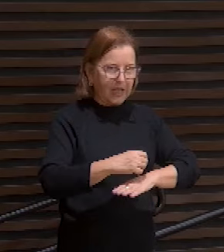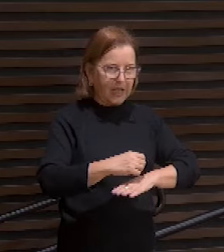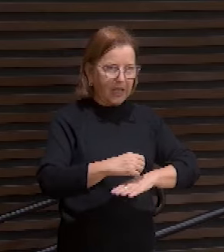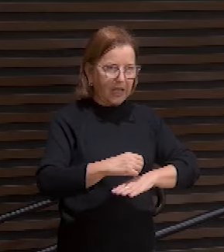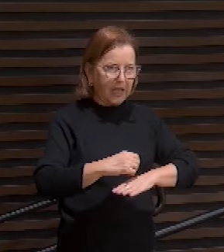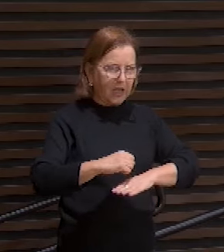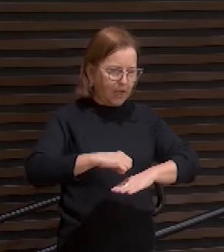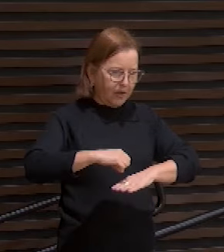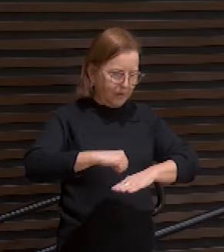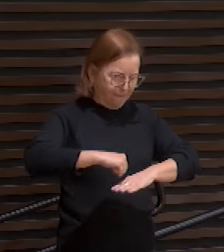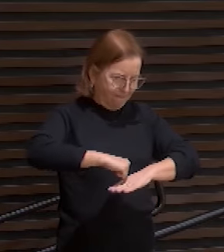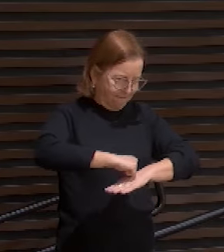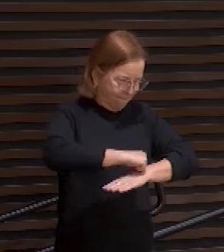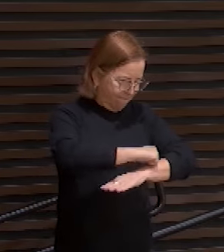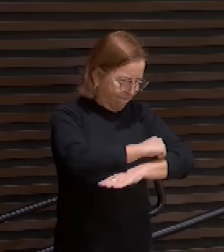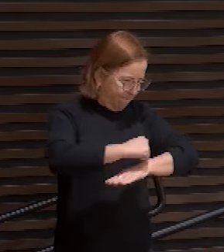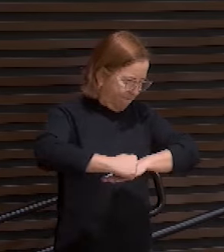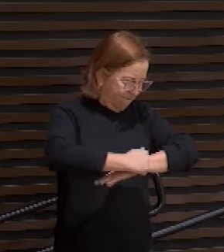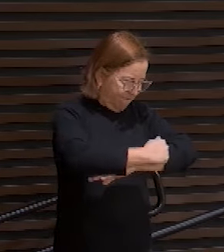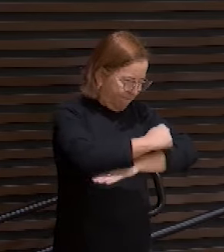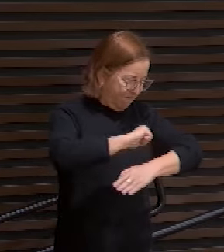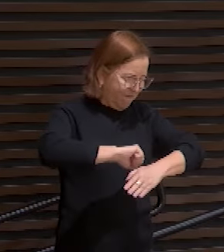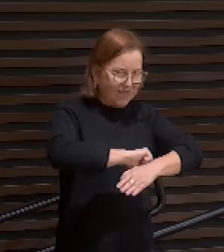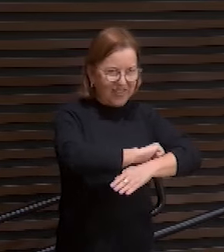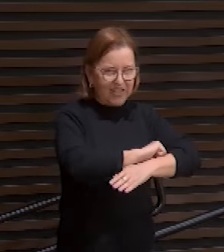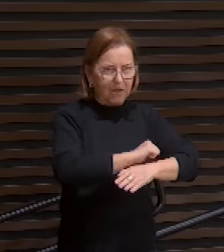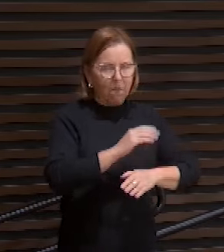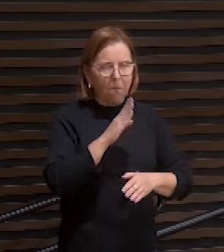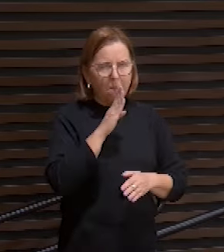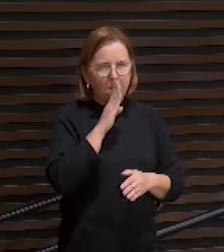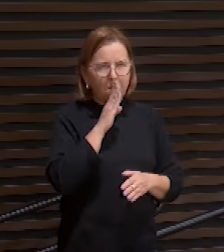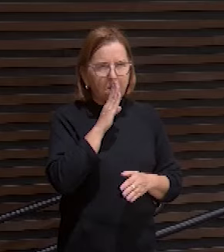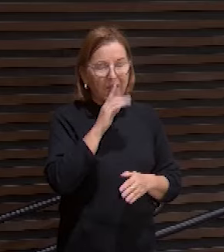quietinha tem irmãos que já viram ovelha sendo